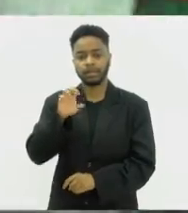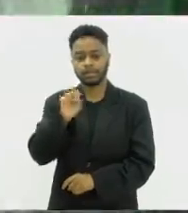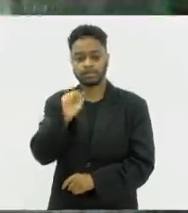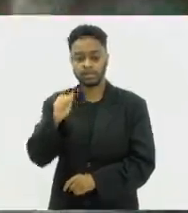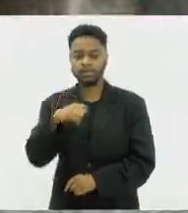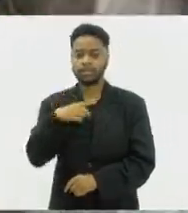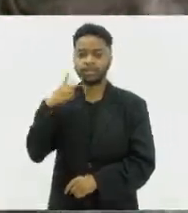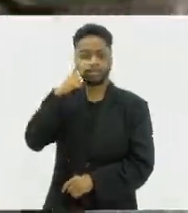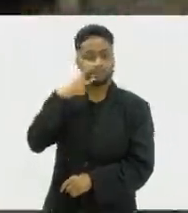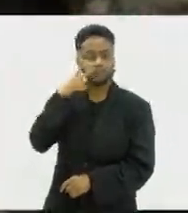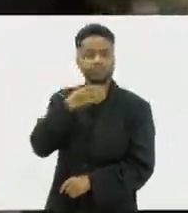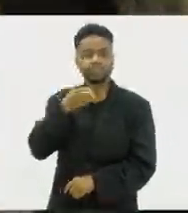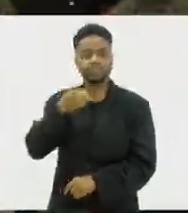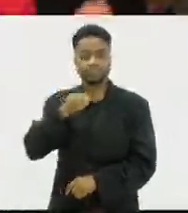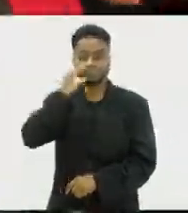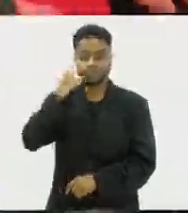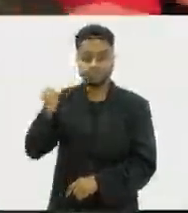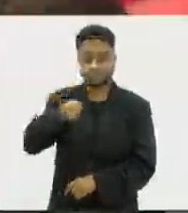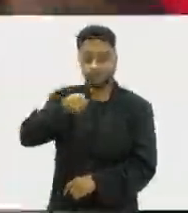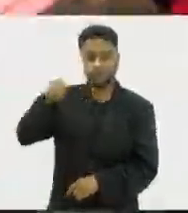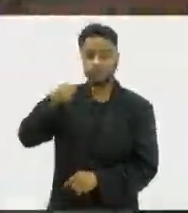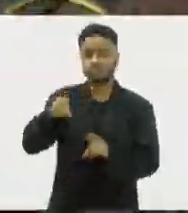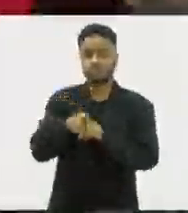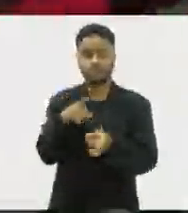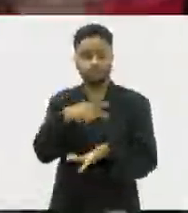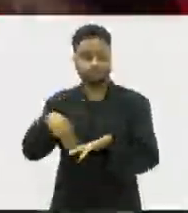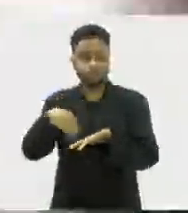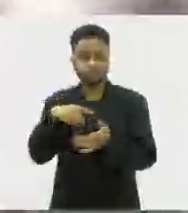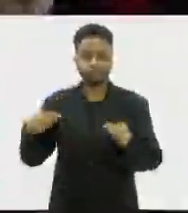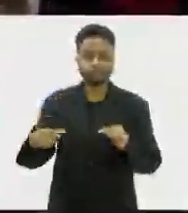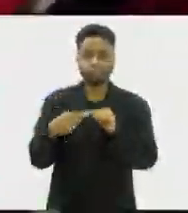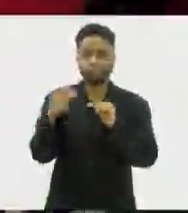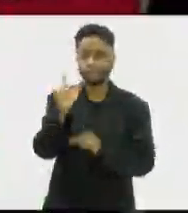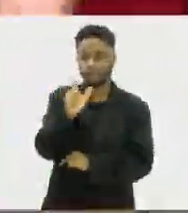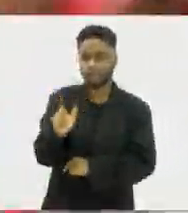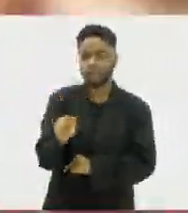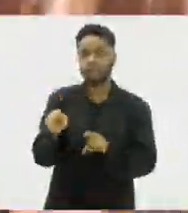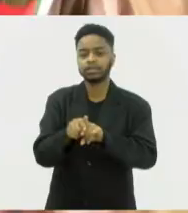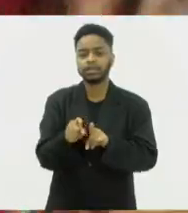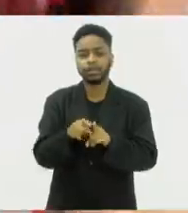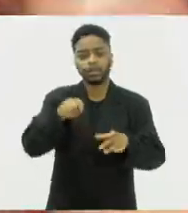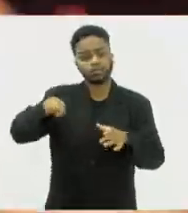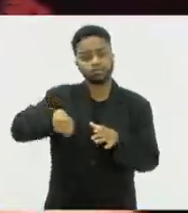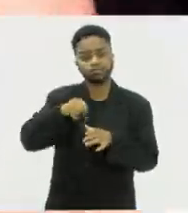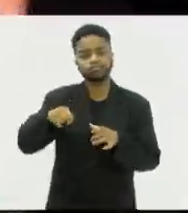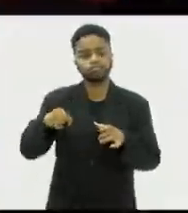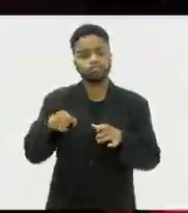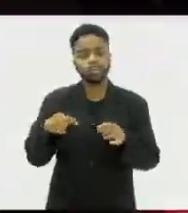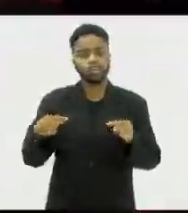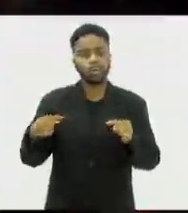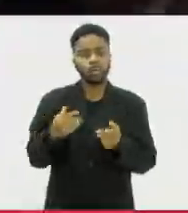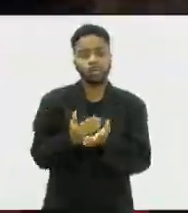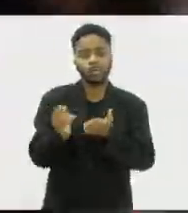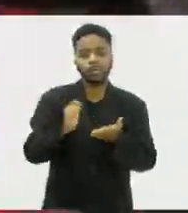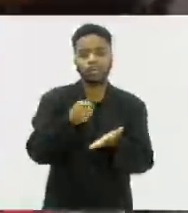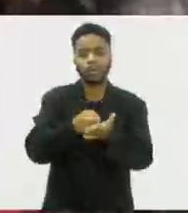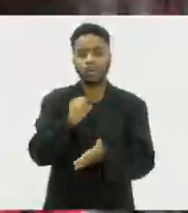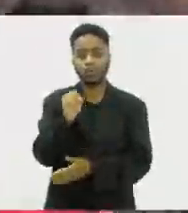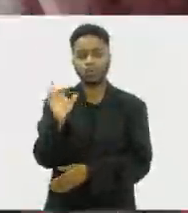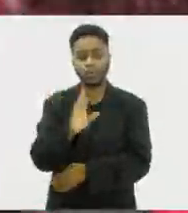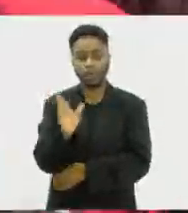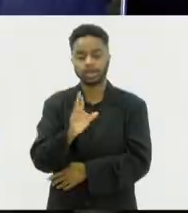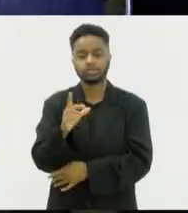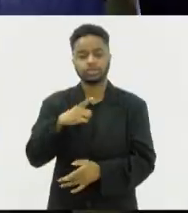cerveja artesanal, o melhor da música e da dança típica da Itália e opções gastronômicas a partir de R$ 8 fazem parte das